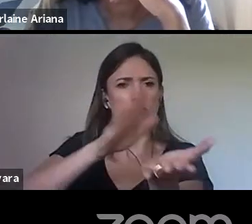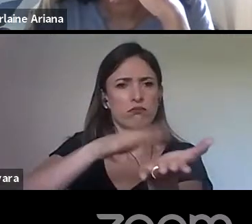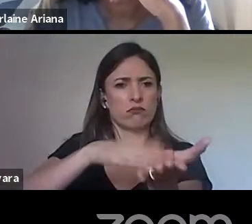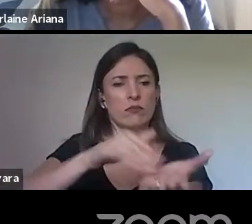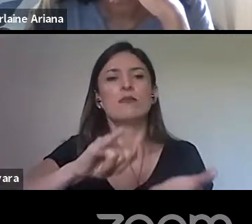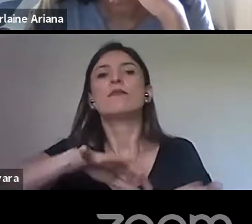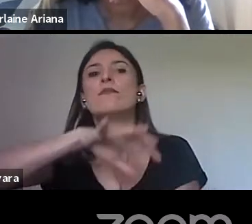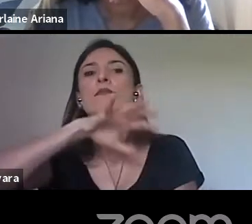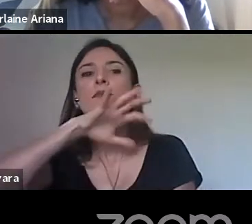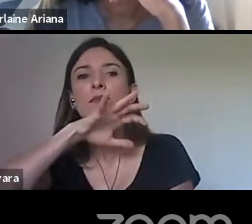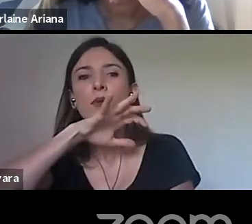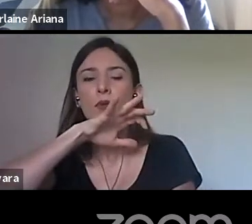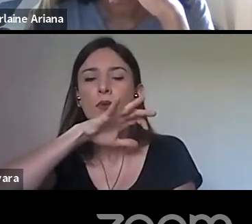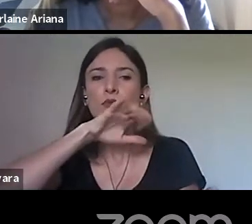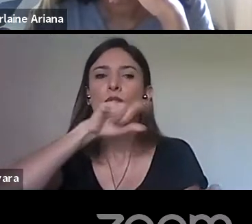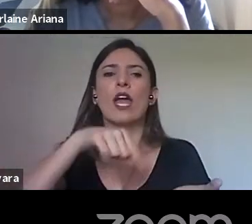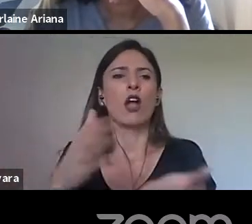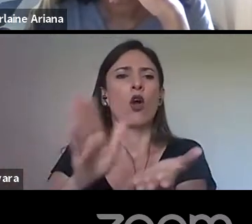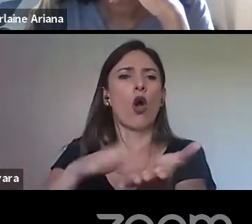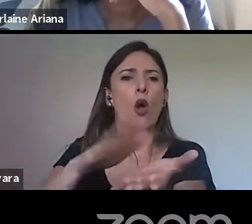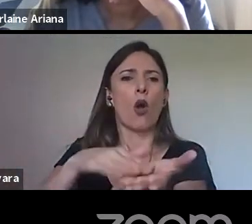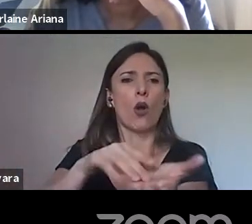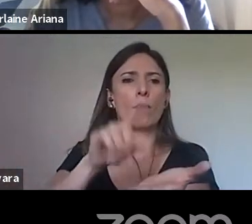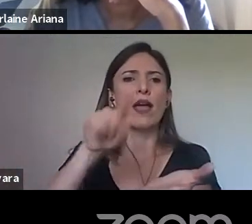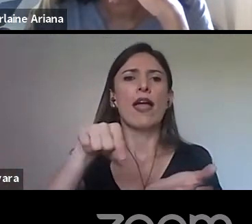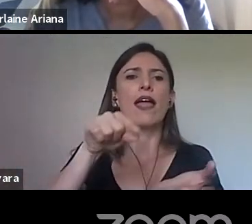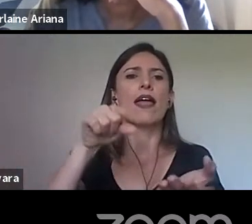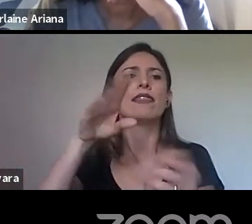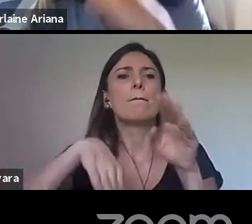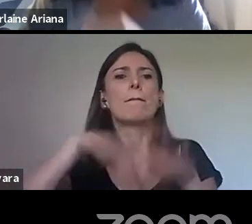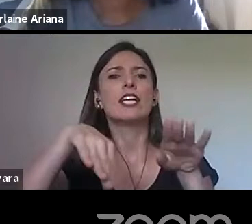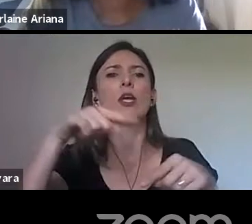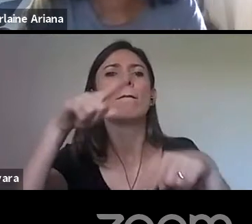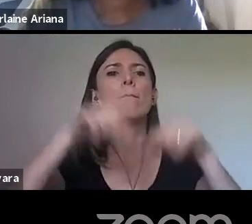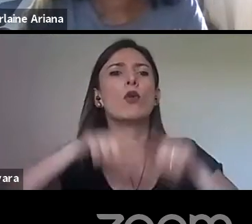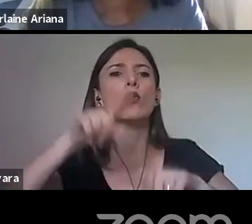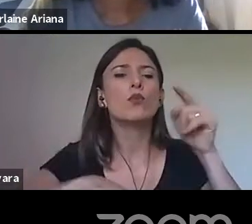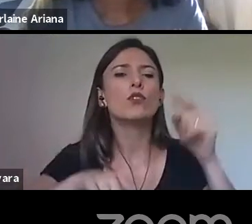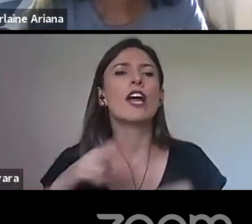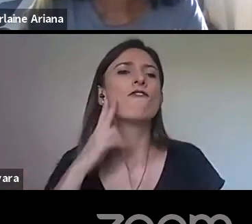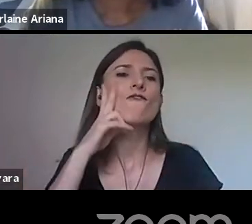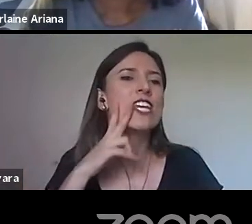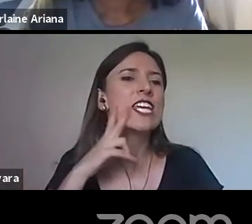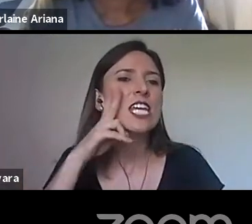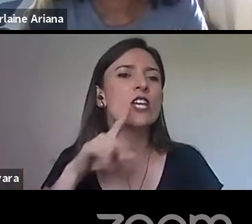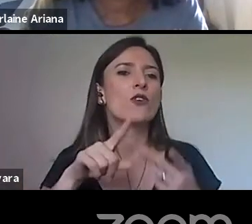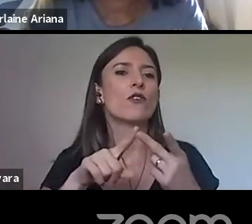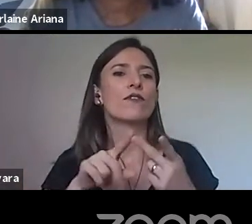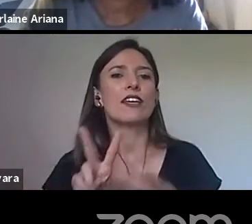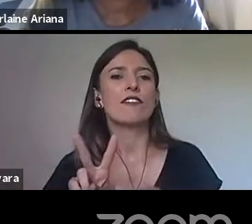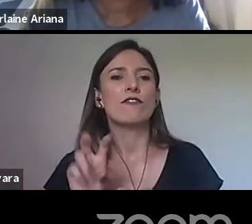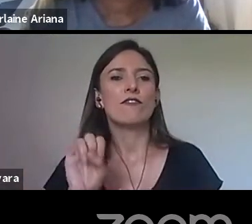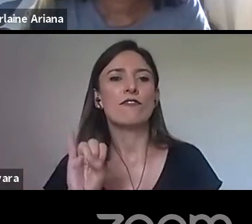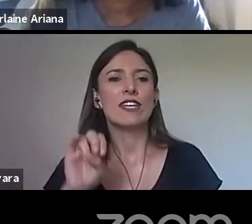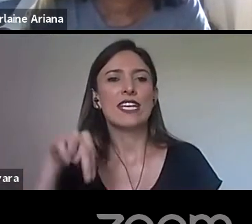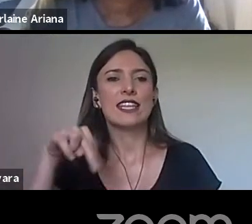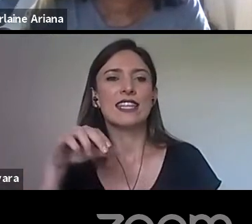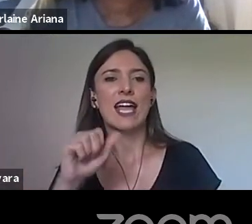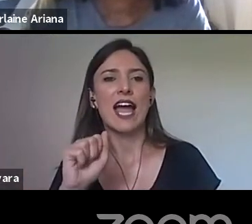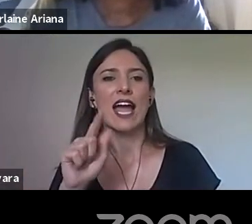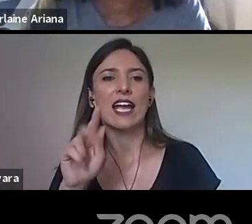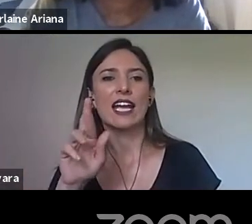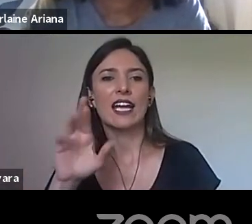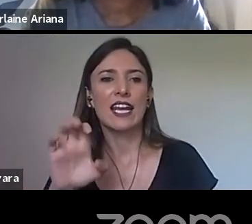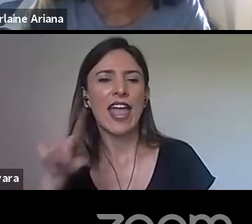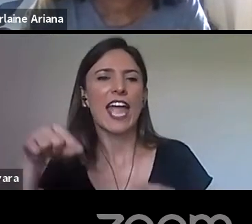todos os tipos de aguardente e a carne, né? O imposto sobre esses produtos vai ser revertido para a